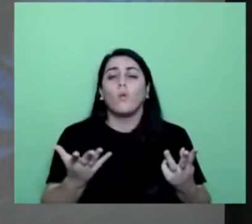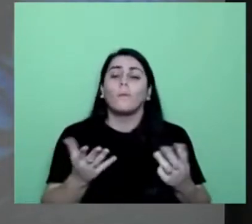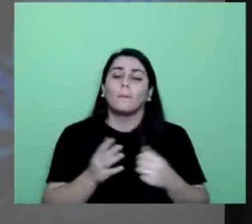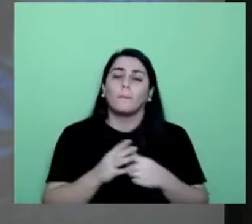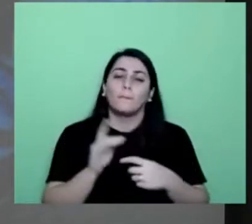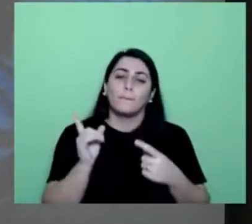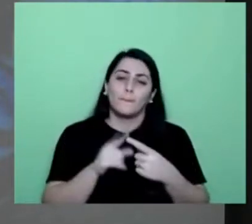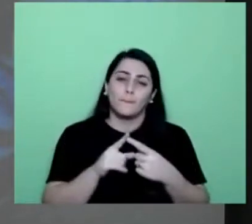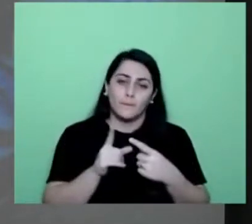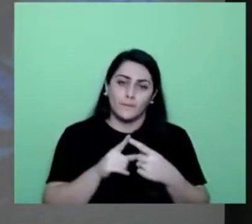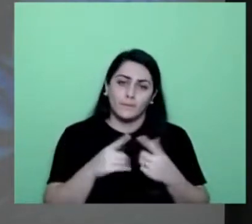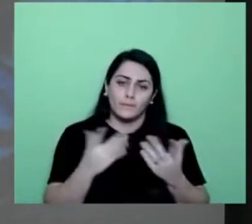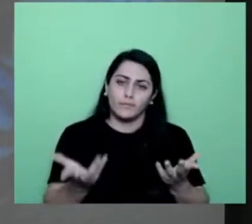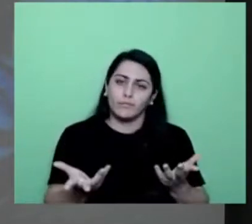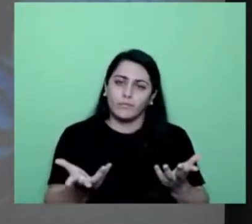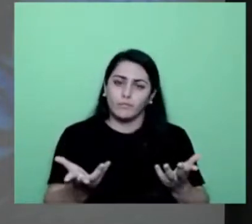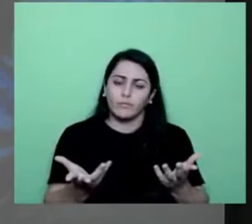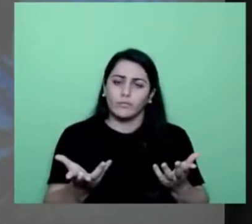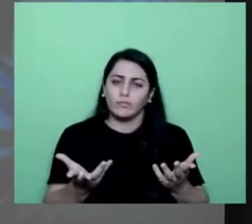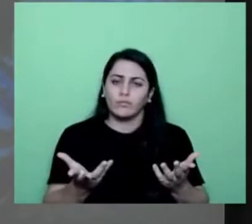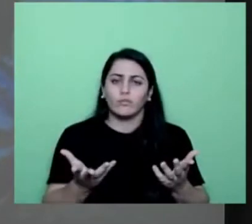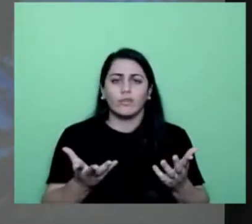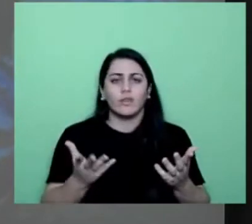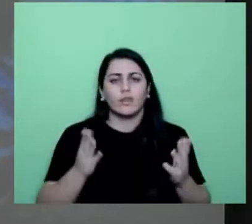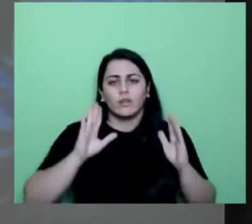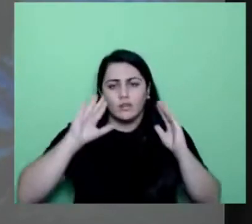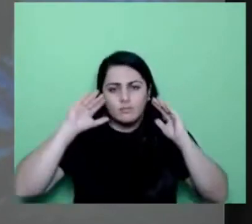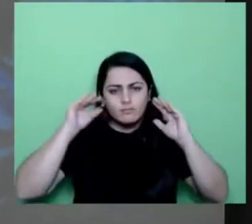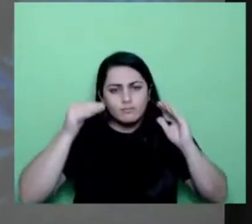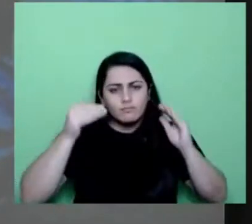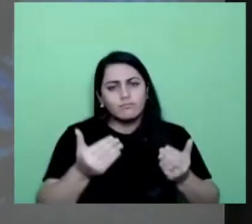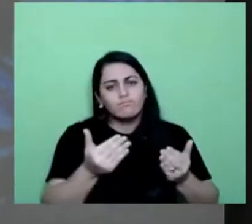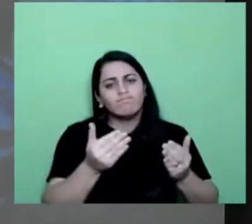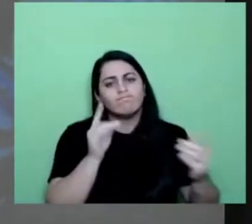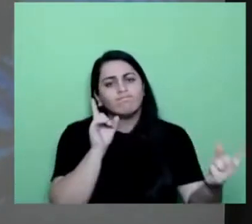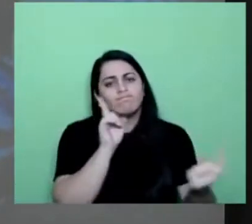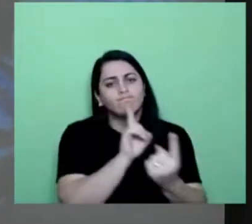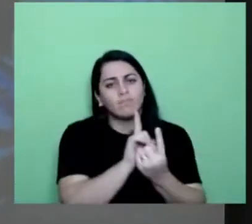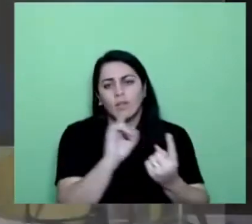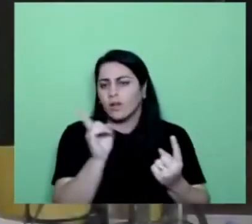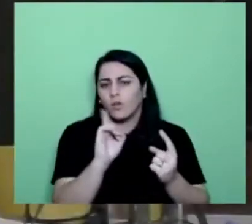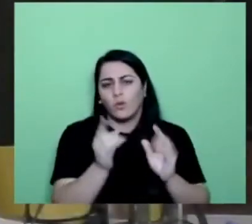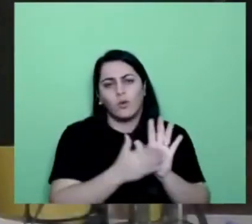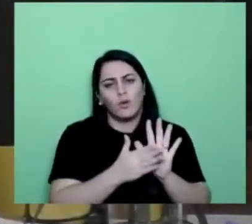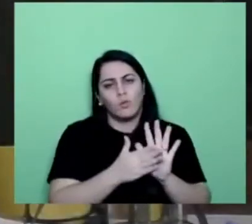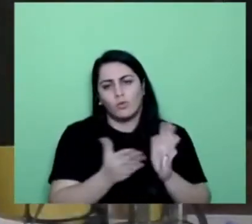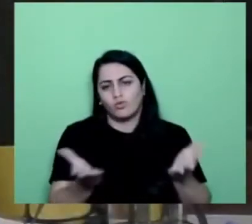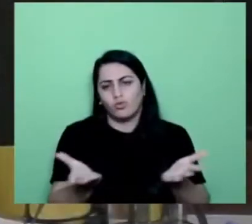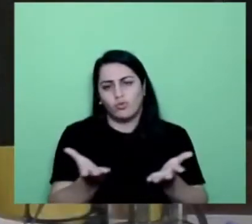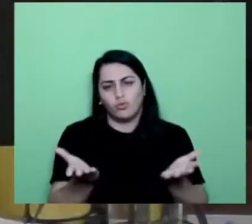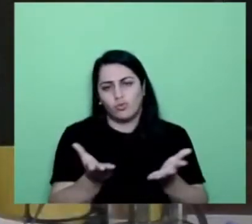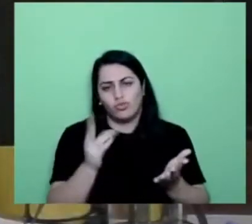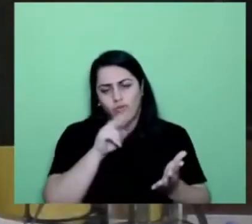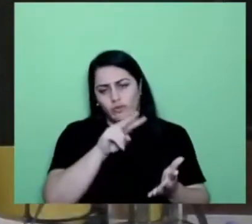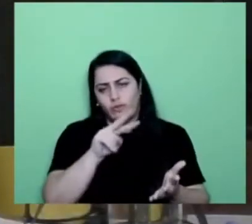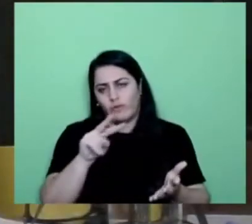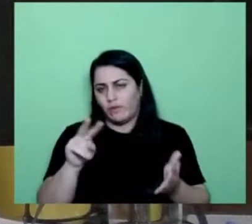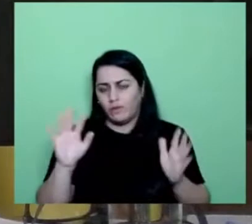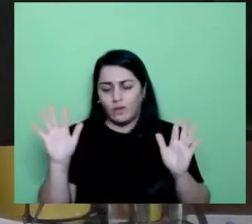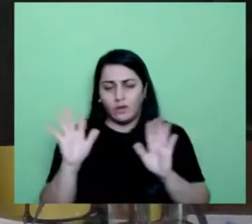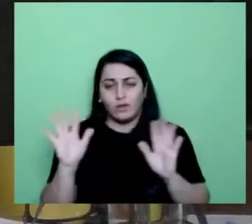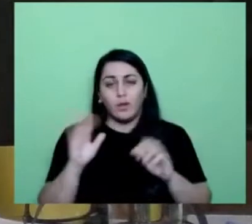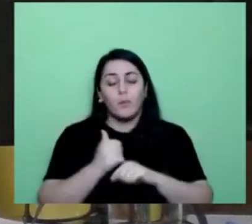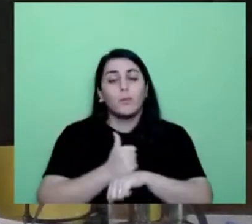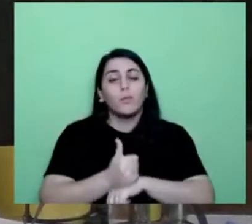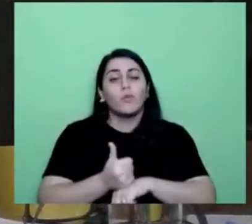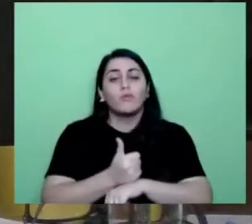Serviço, gente, especializado de abordagem. Não é o que está proposto aí hoje. Não é o que nós vemos. São profissionais